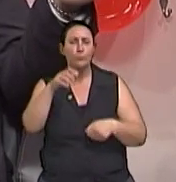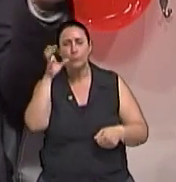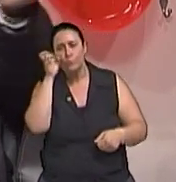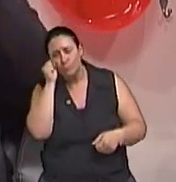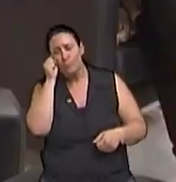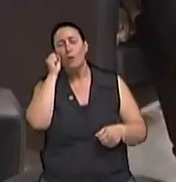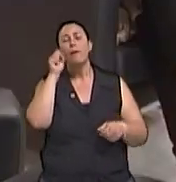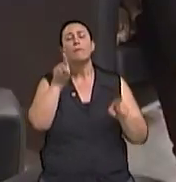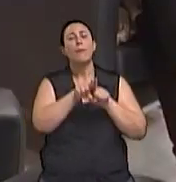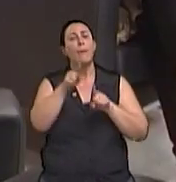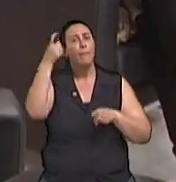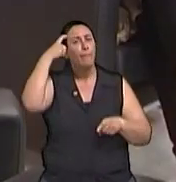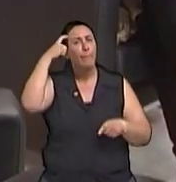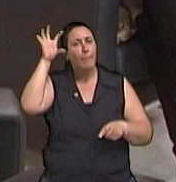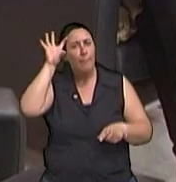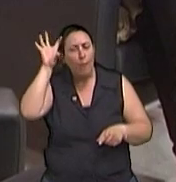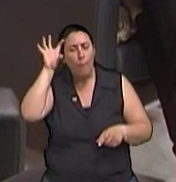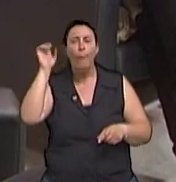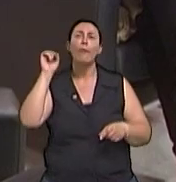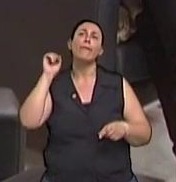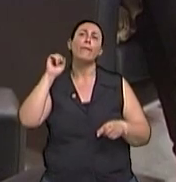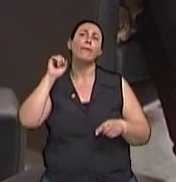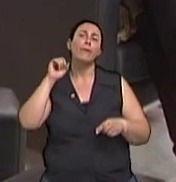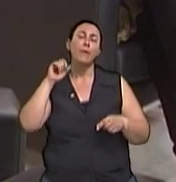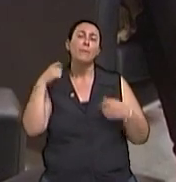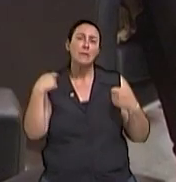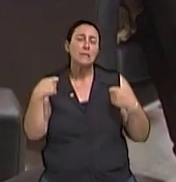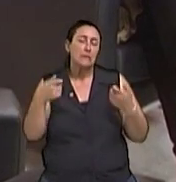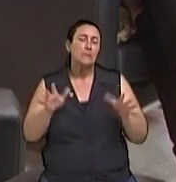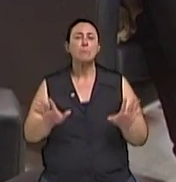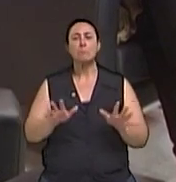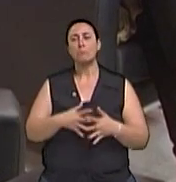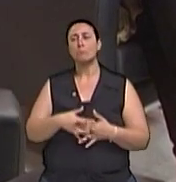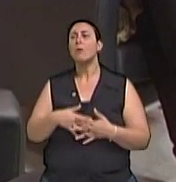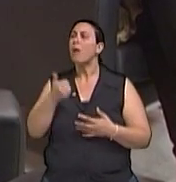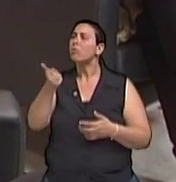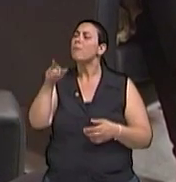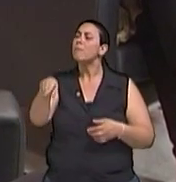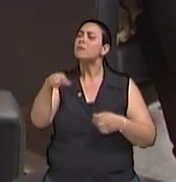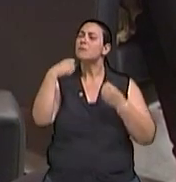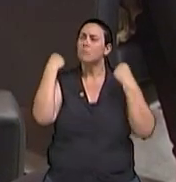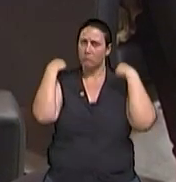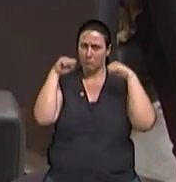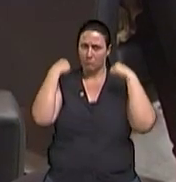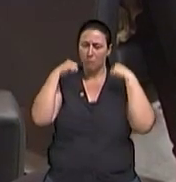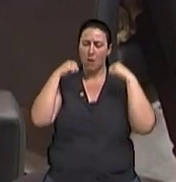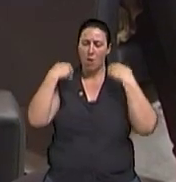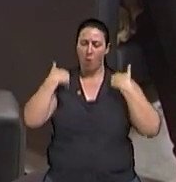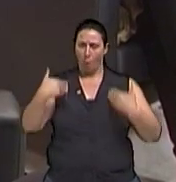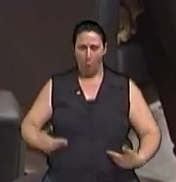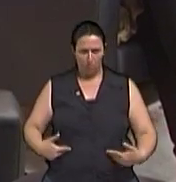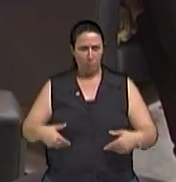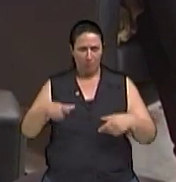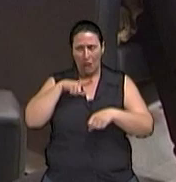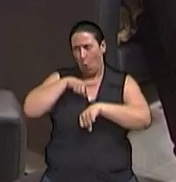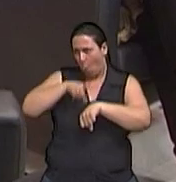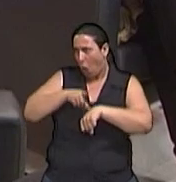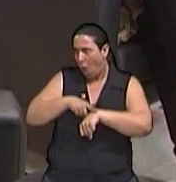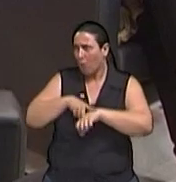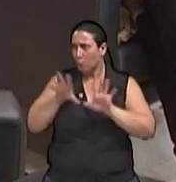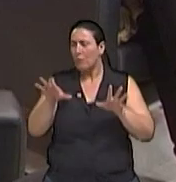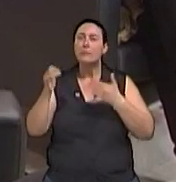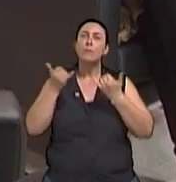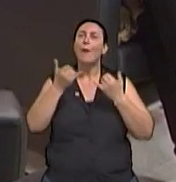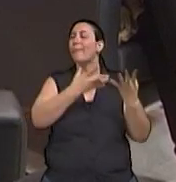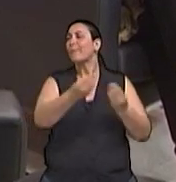a memória também, direta e indiretamente. E esses exercícios físicos, tem a ver o horário de se fazer? Porque tem gente que diz assim,